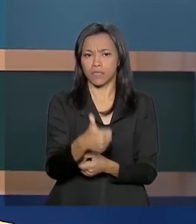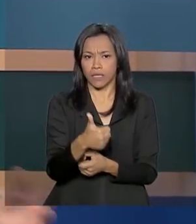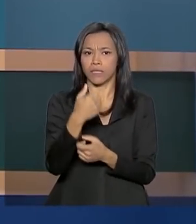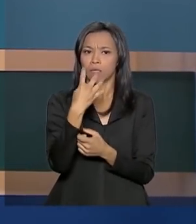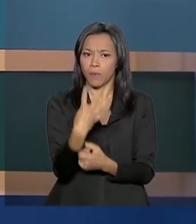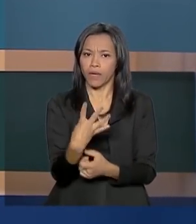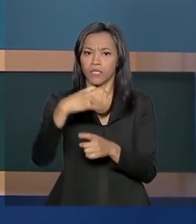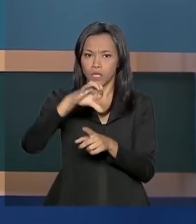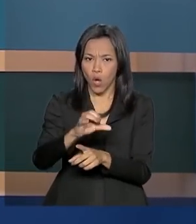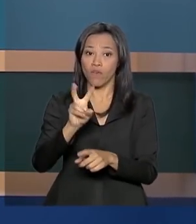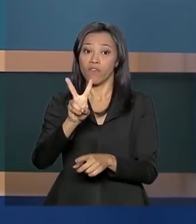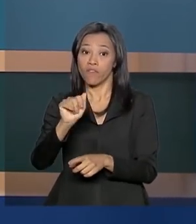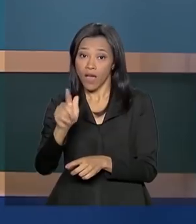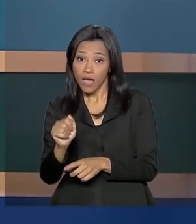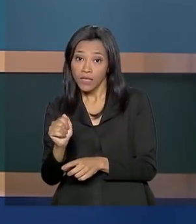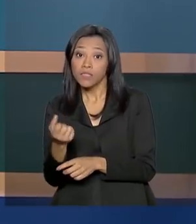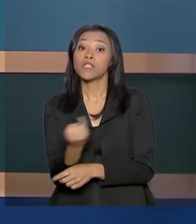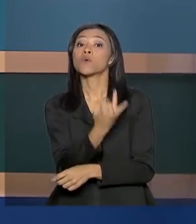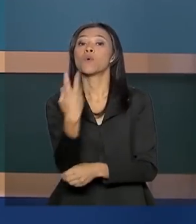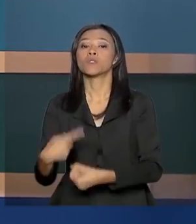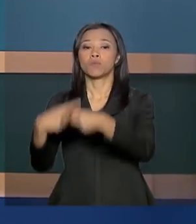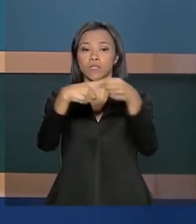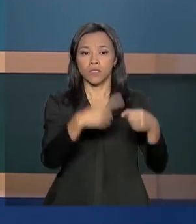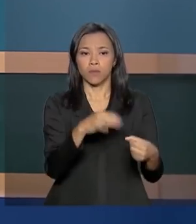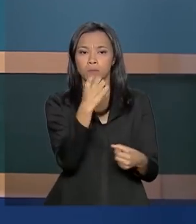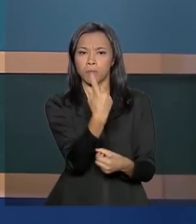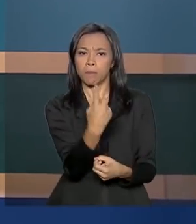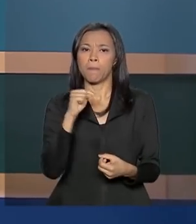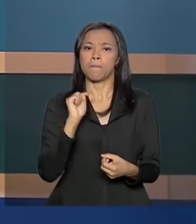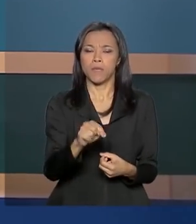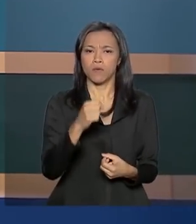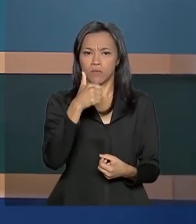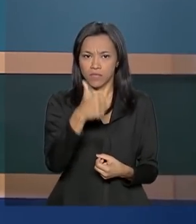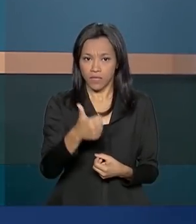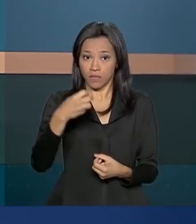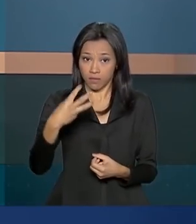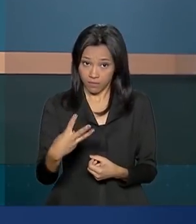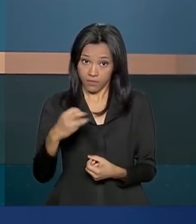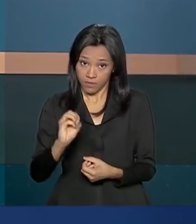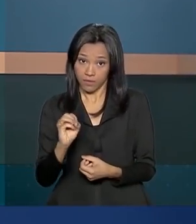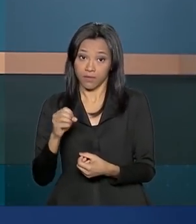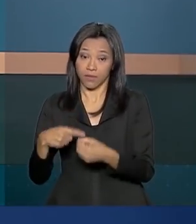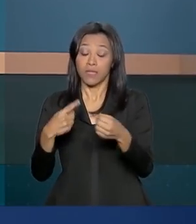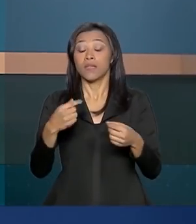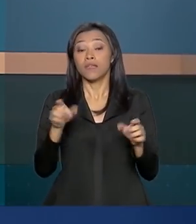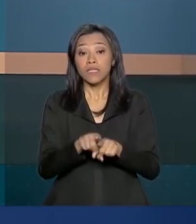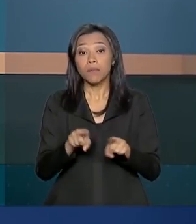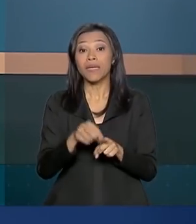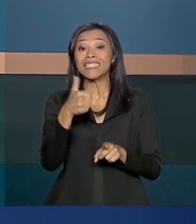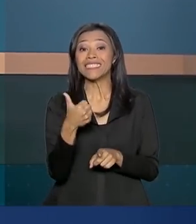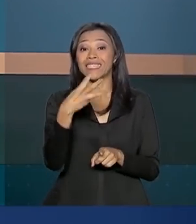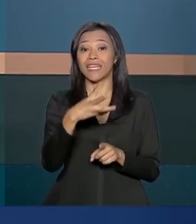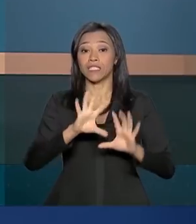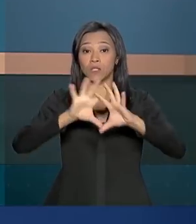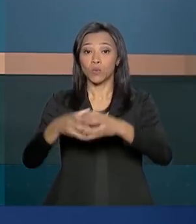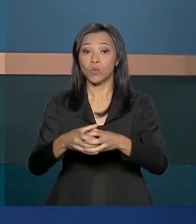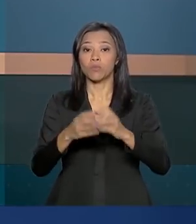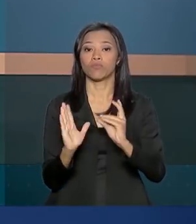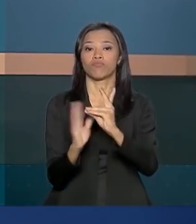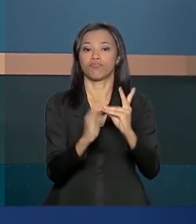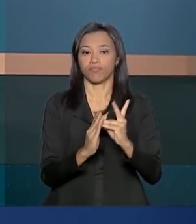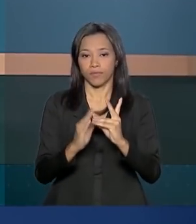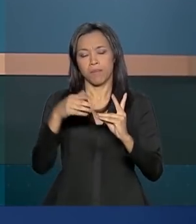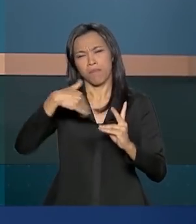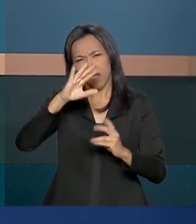1.130 municípios de 26 estados, além de 13 distritos indígenas. Outras informações no site do programa Mais Médicos,